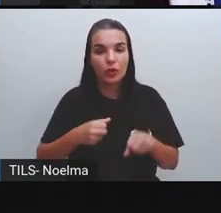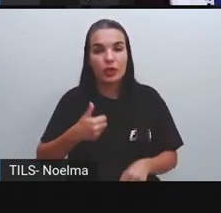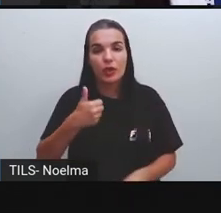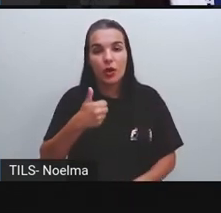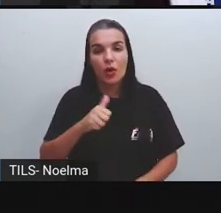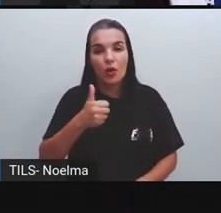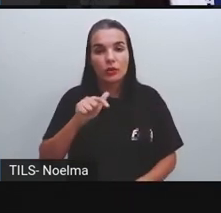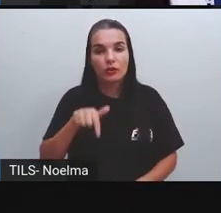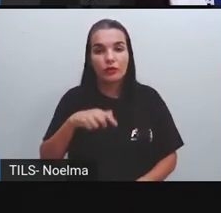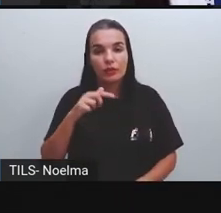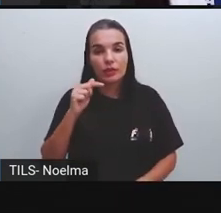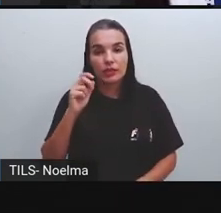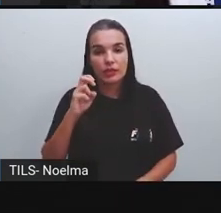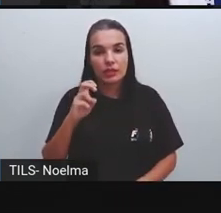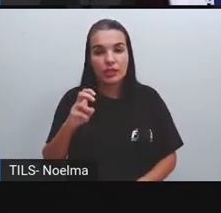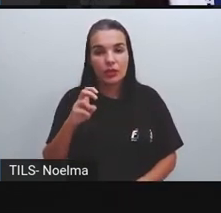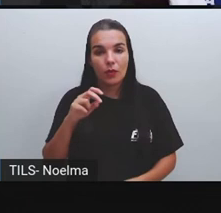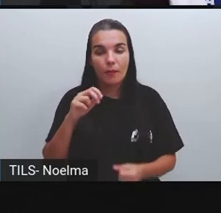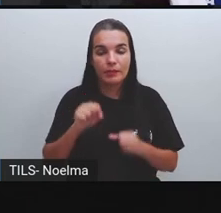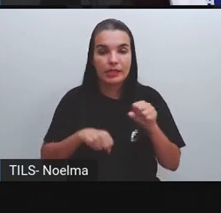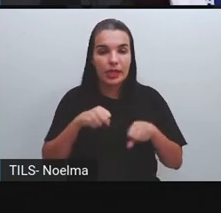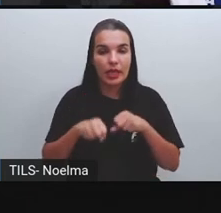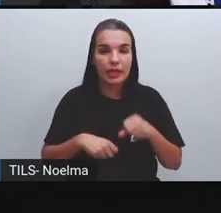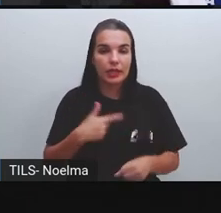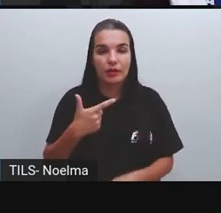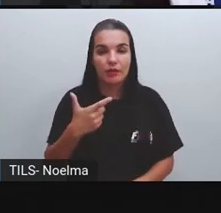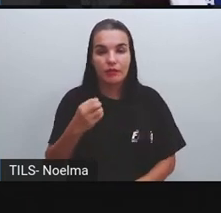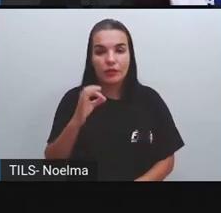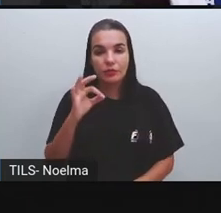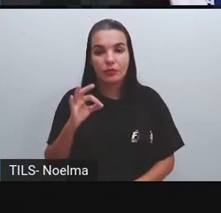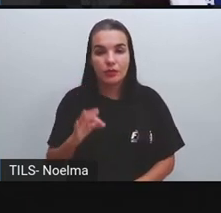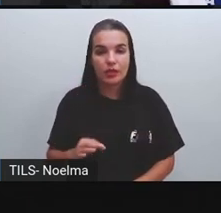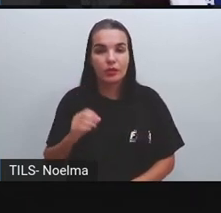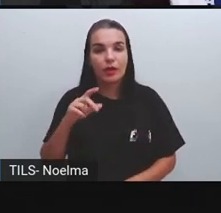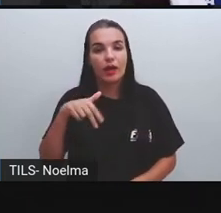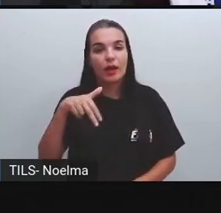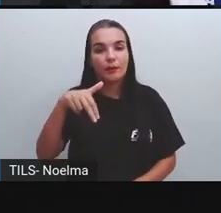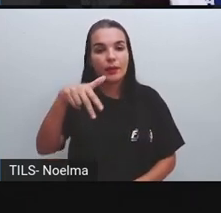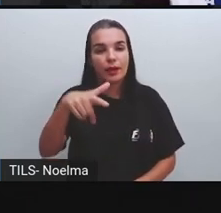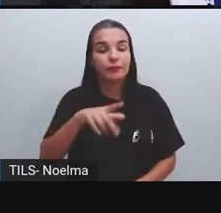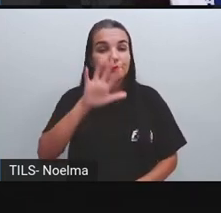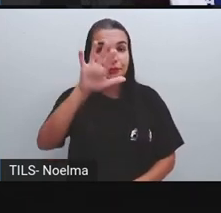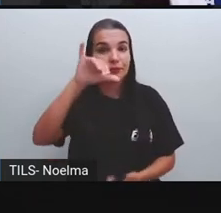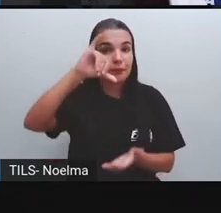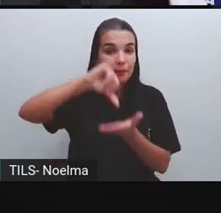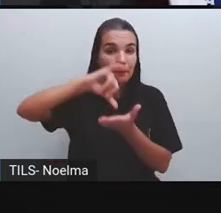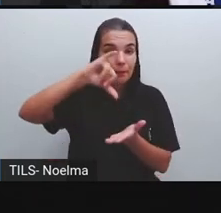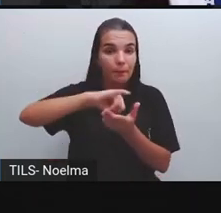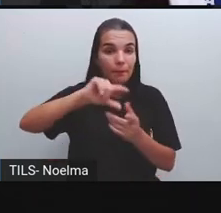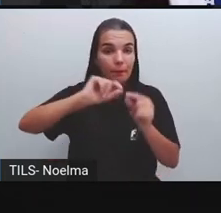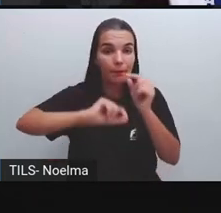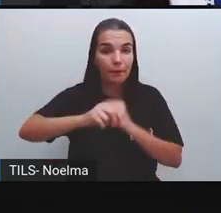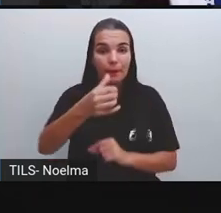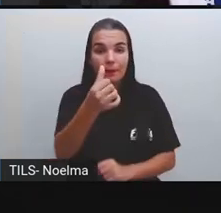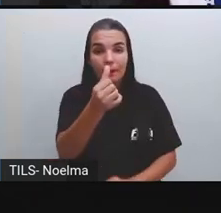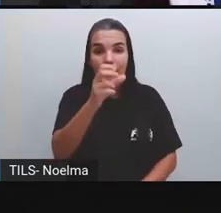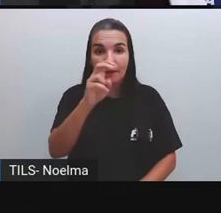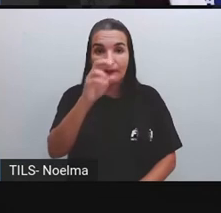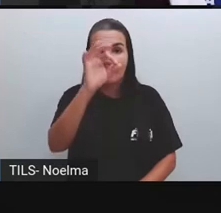% preferem caminhar. Nas capitais, 65% usam transporte público,